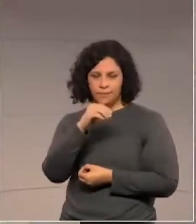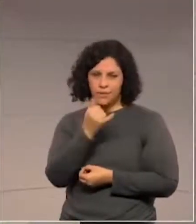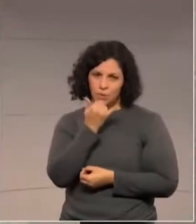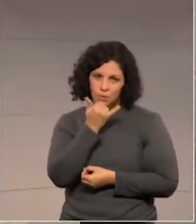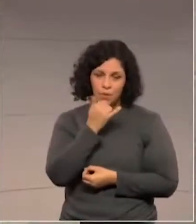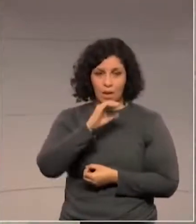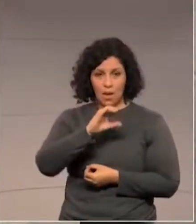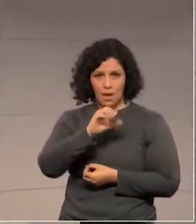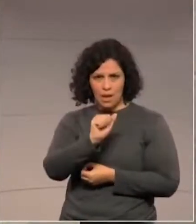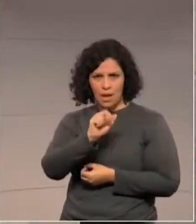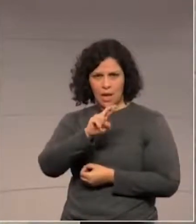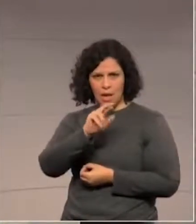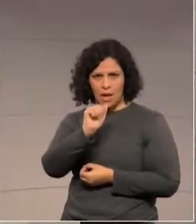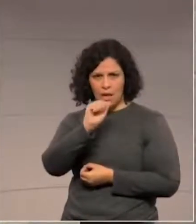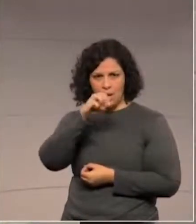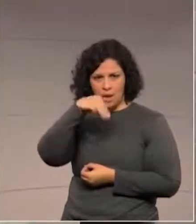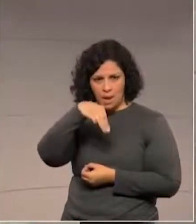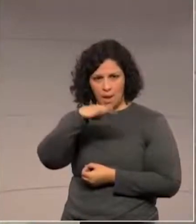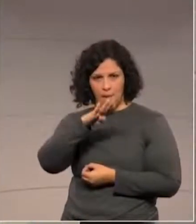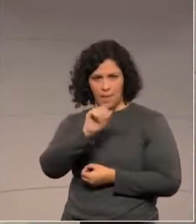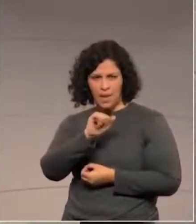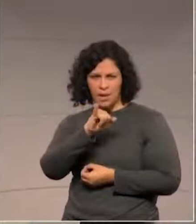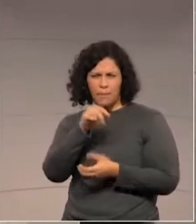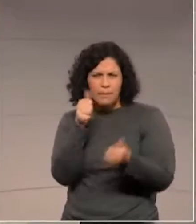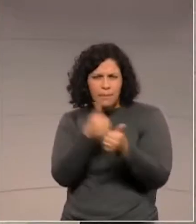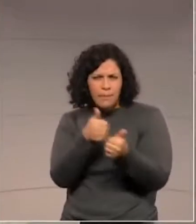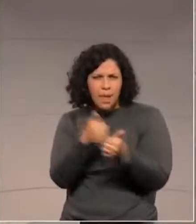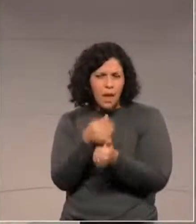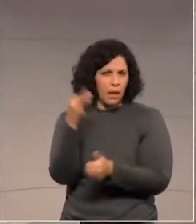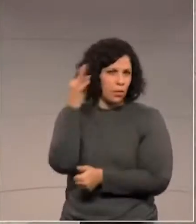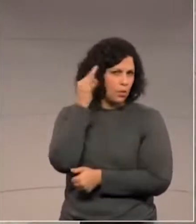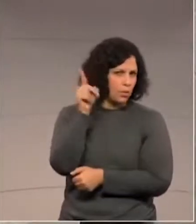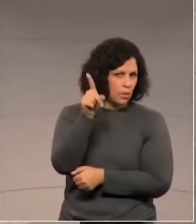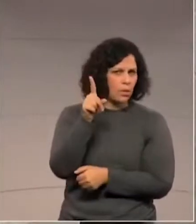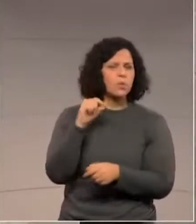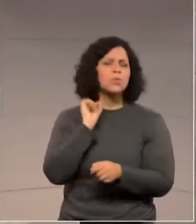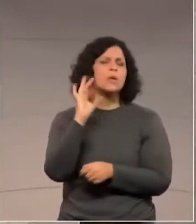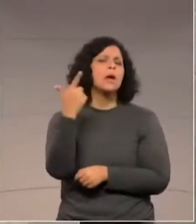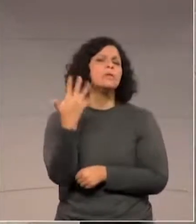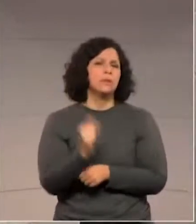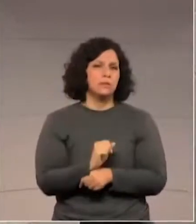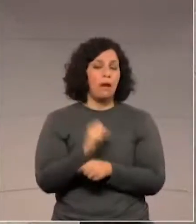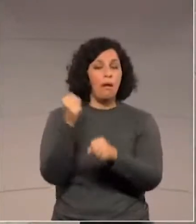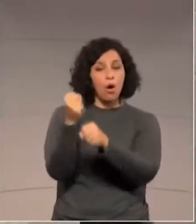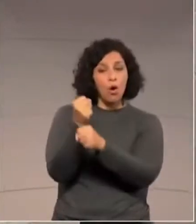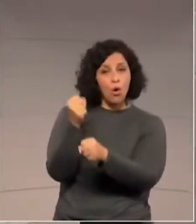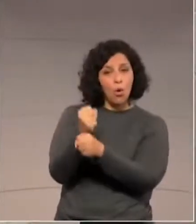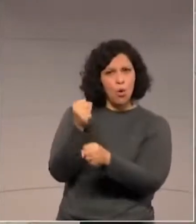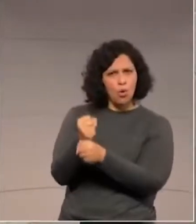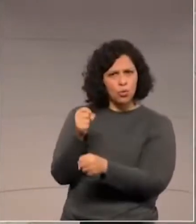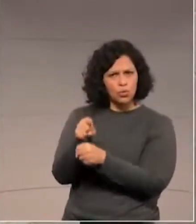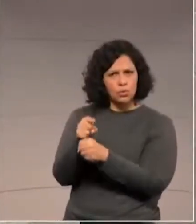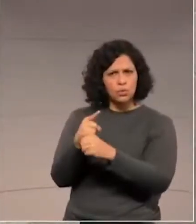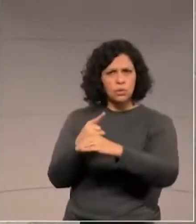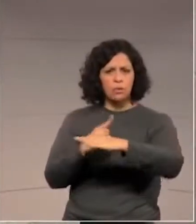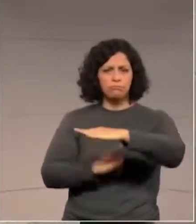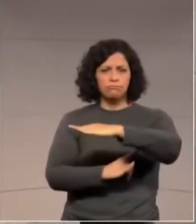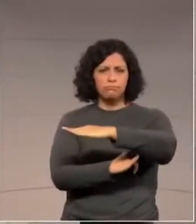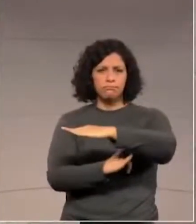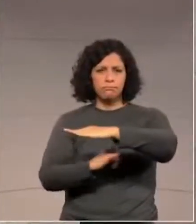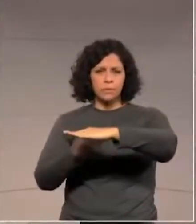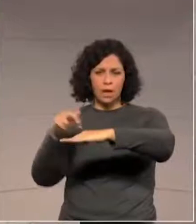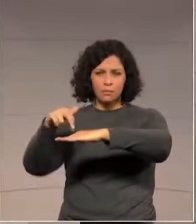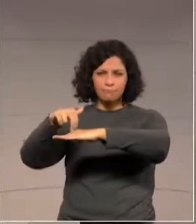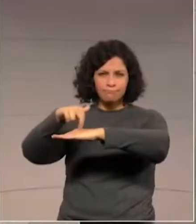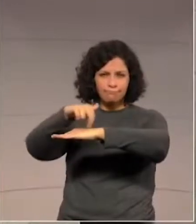de Ponta Grossa, 30 quilômetros de Ponta Grossa. Se trata da construção de uma passarela na PR